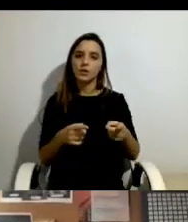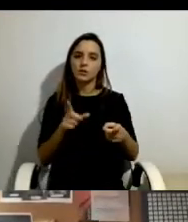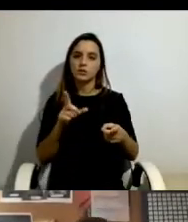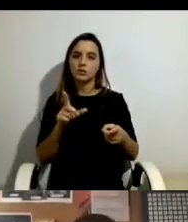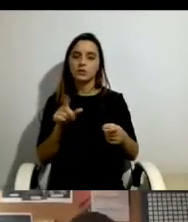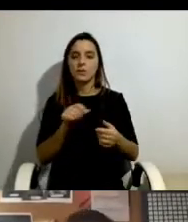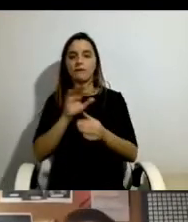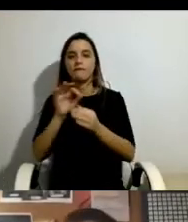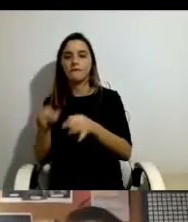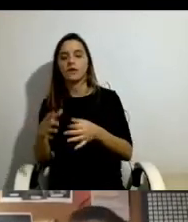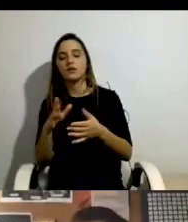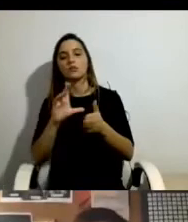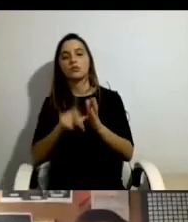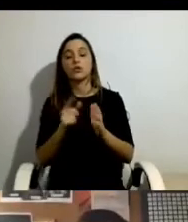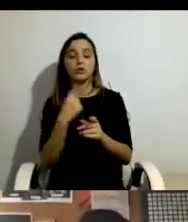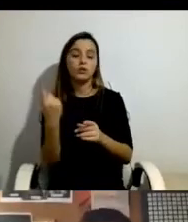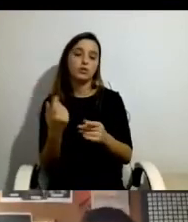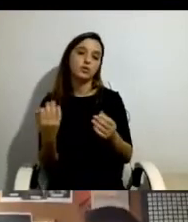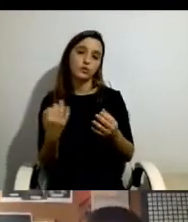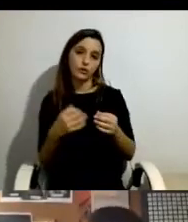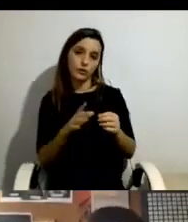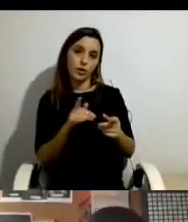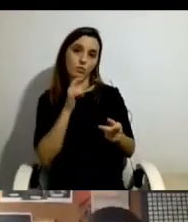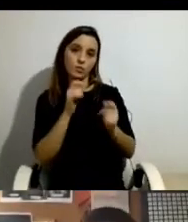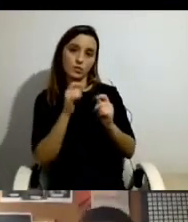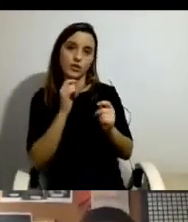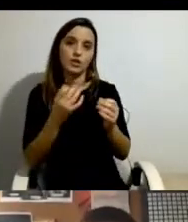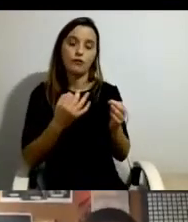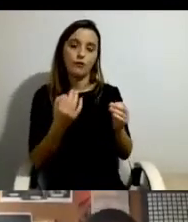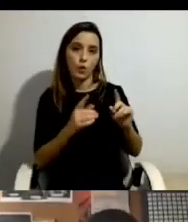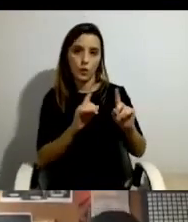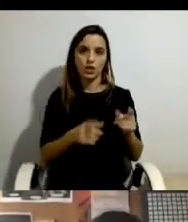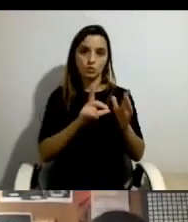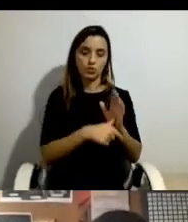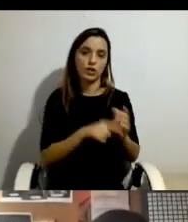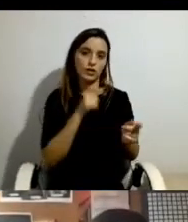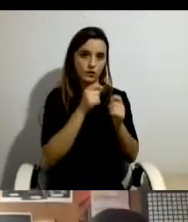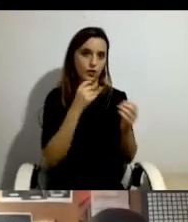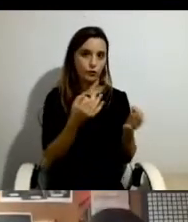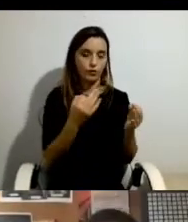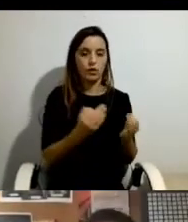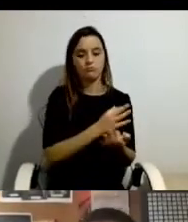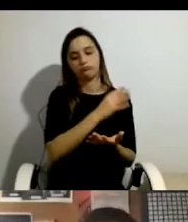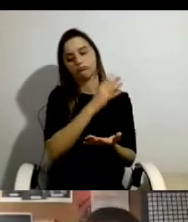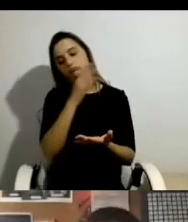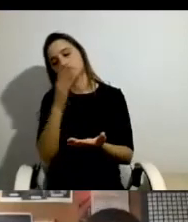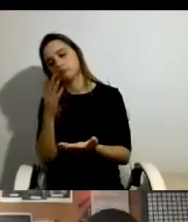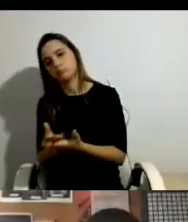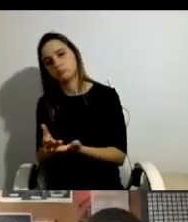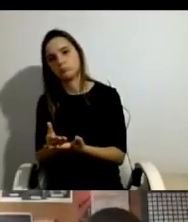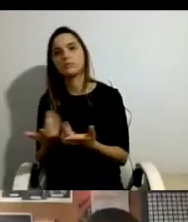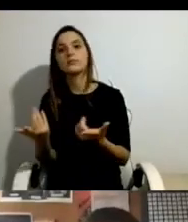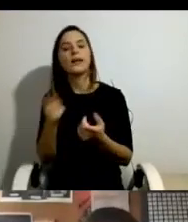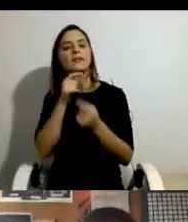nós entrevistámos as pessoas no início do projeto e depois, agora, passado uns tempos, e é muito interessante ver